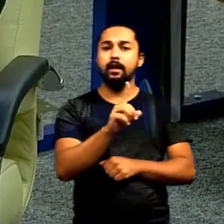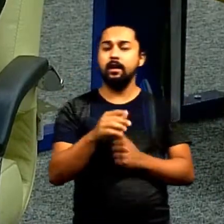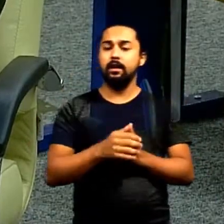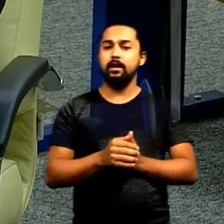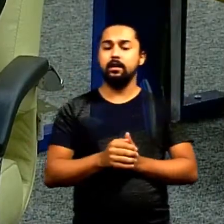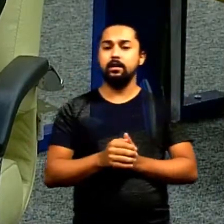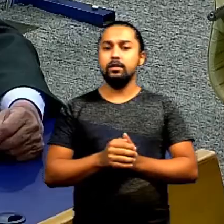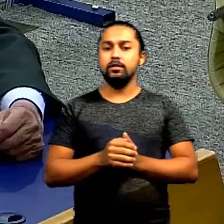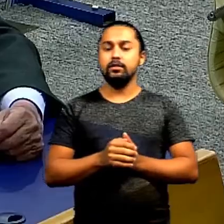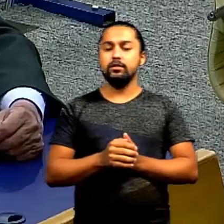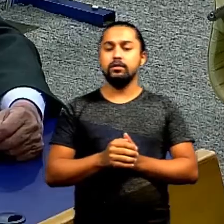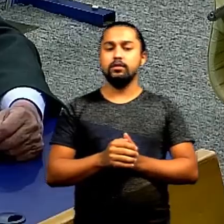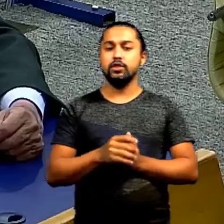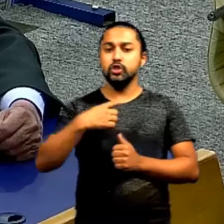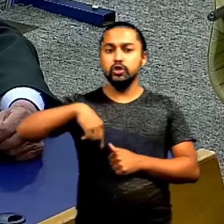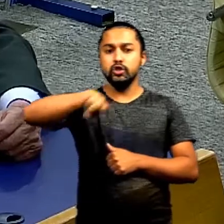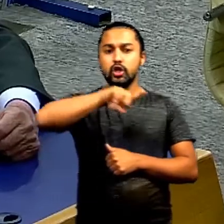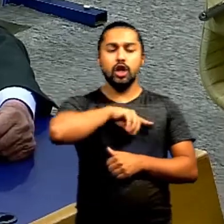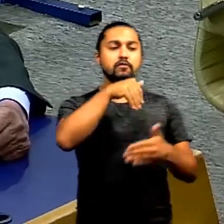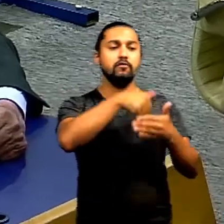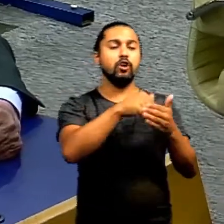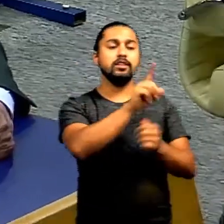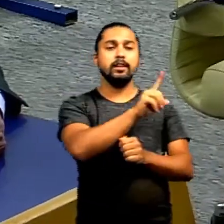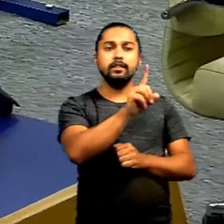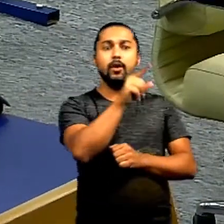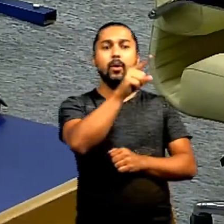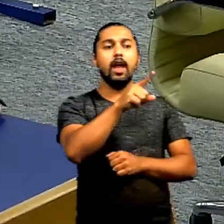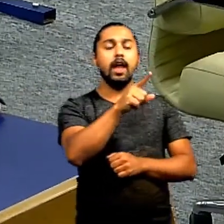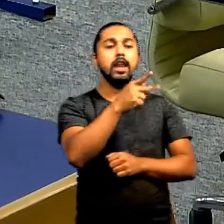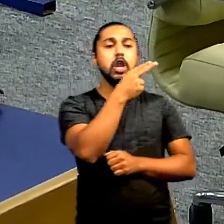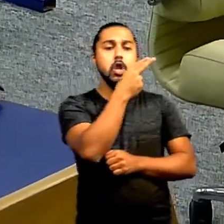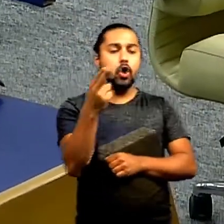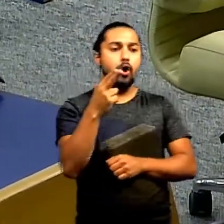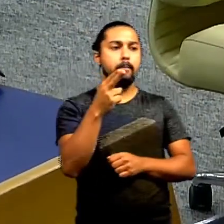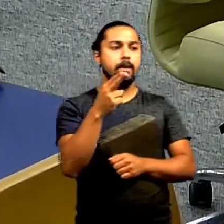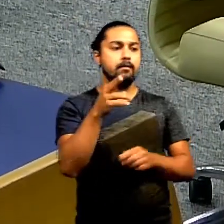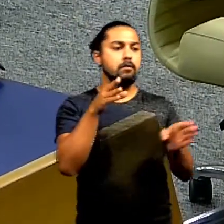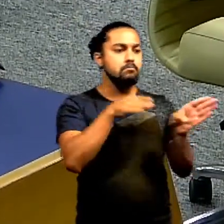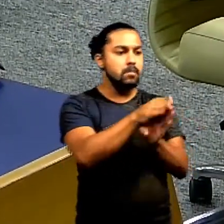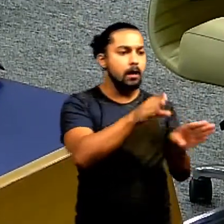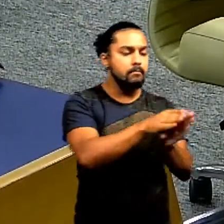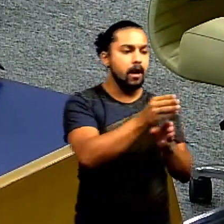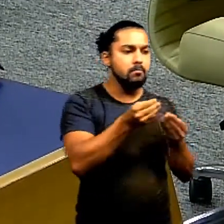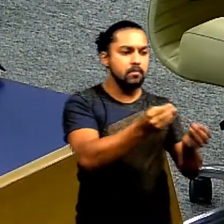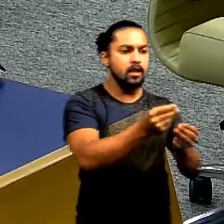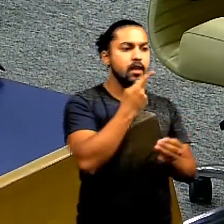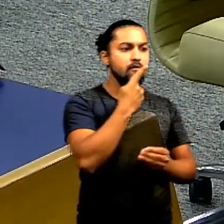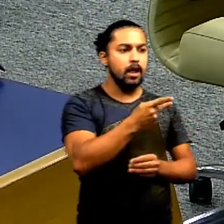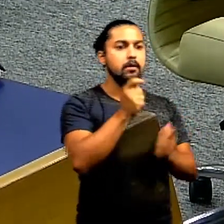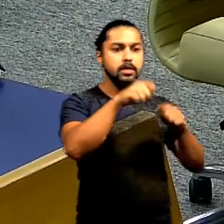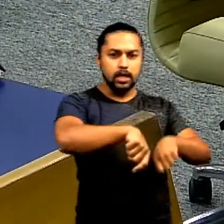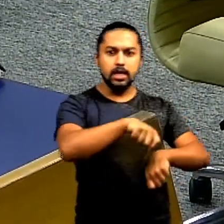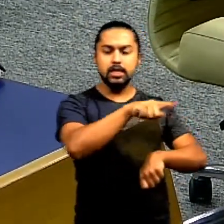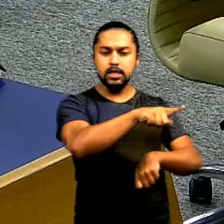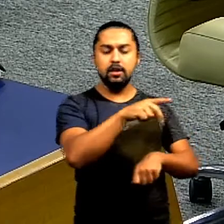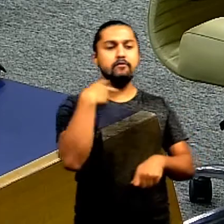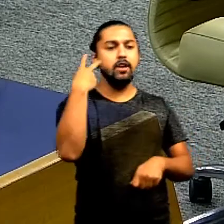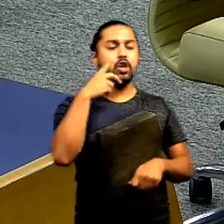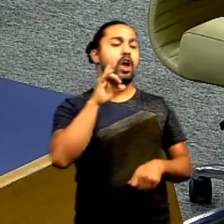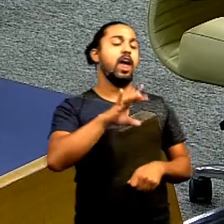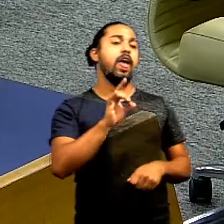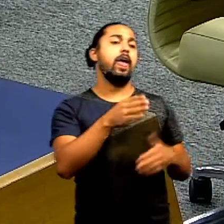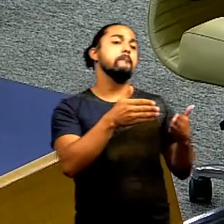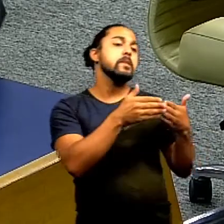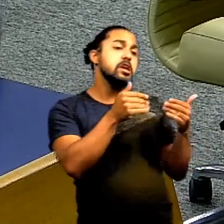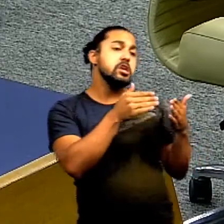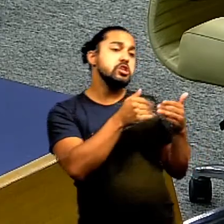eleito com a votação que nós tivemos não ele é iluminado indicado ele tem que atender o vereador deve ficar fazendo um